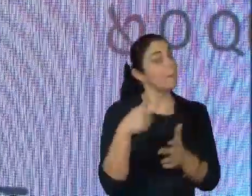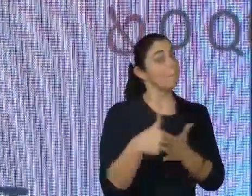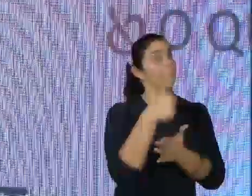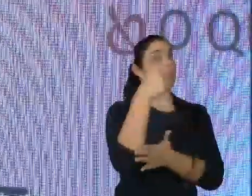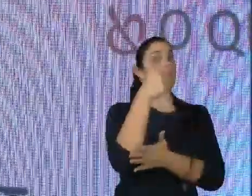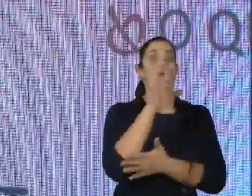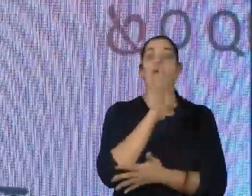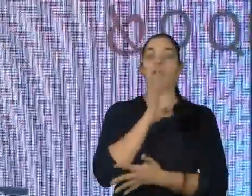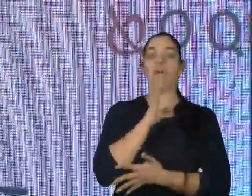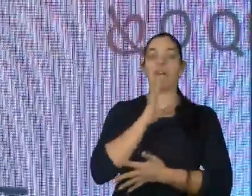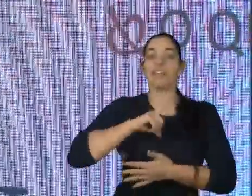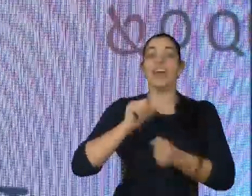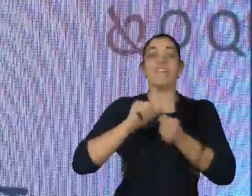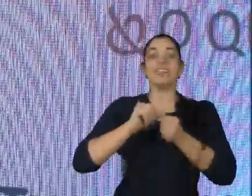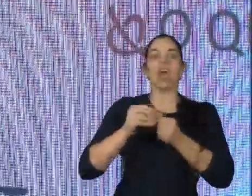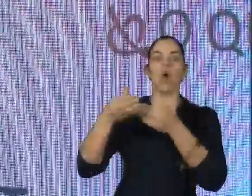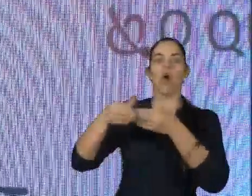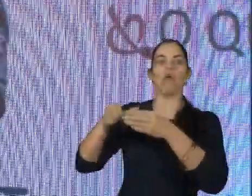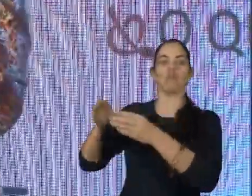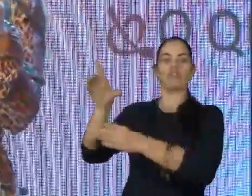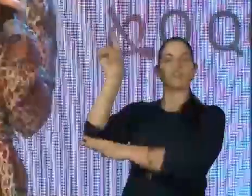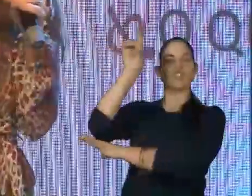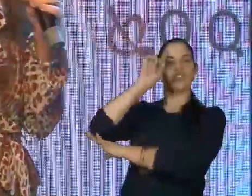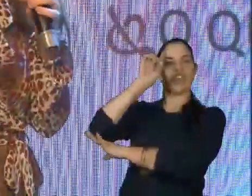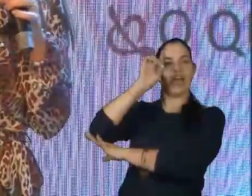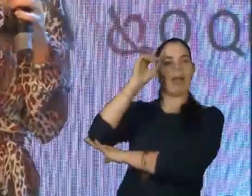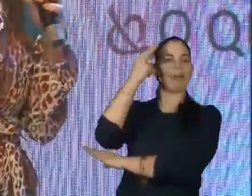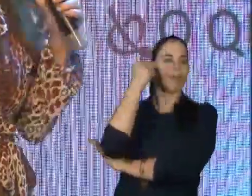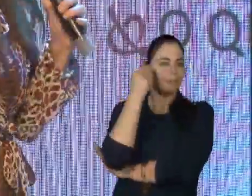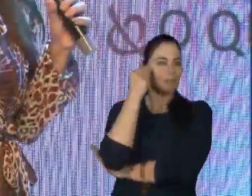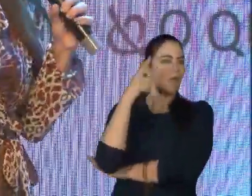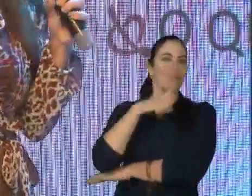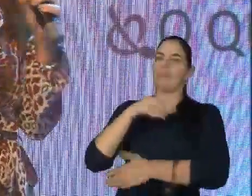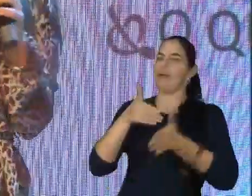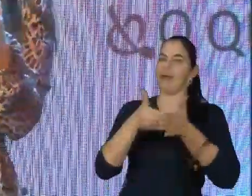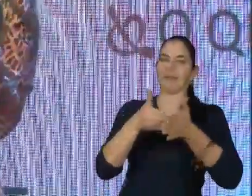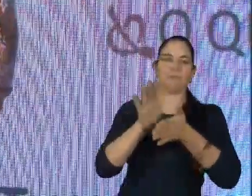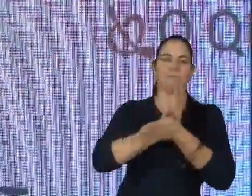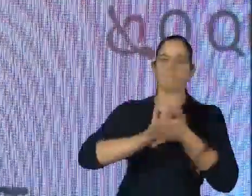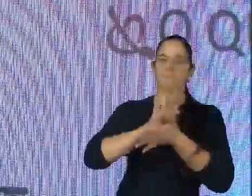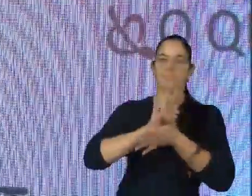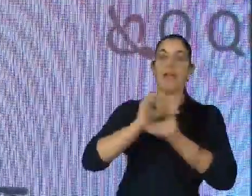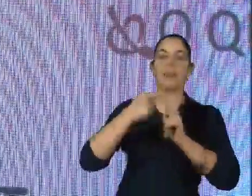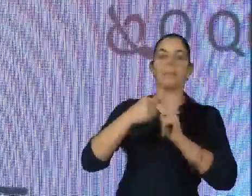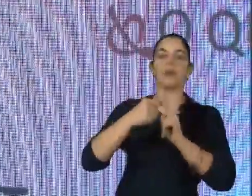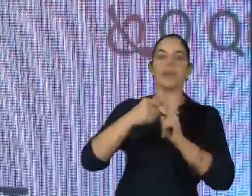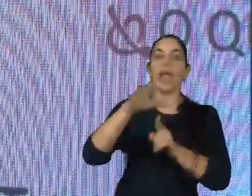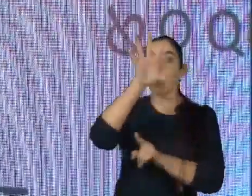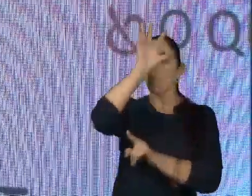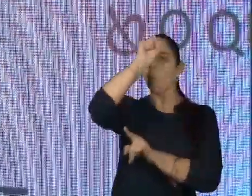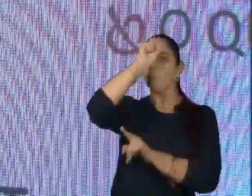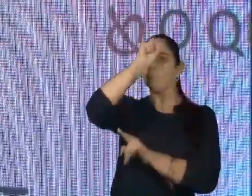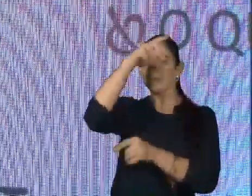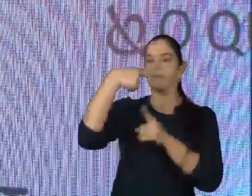fazer disso uma convivência constante, natural, sem barreiras. Compreender, assim, as diferenças